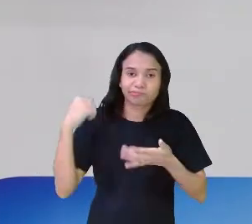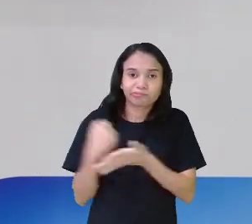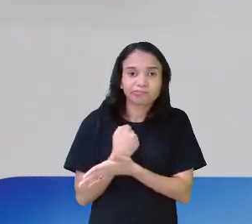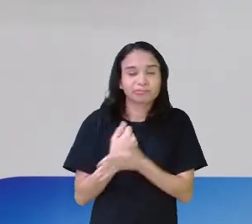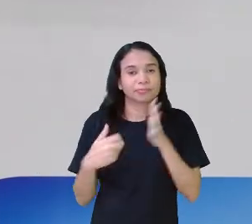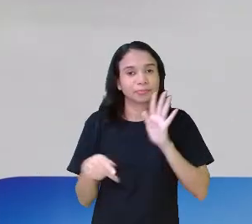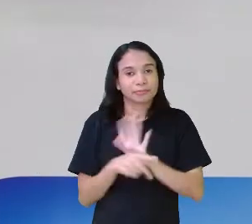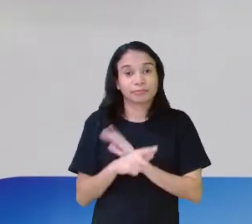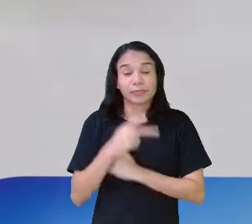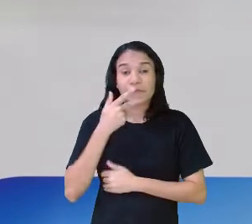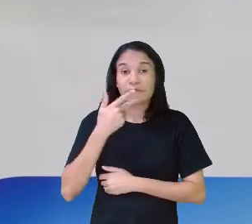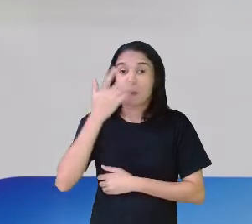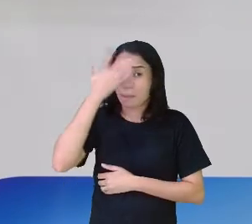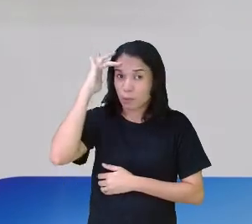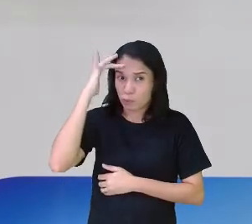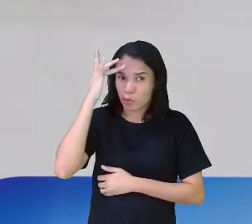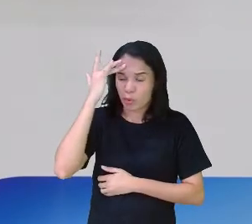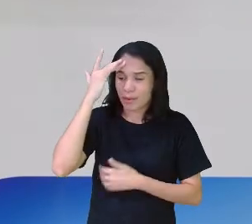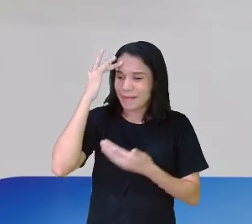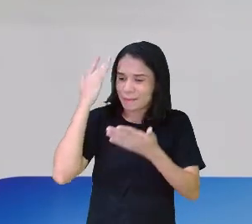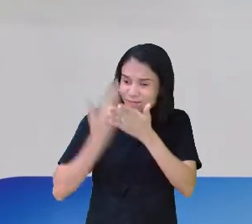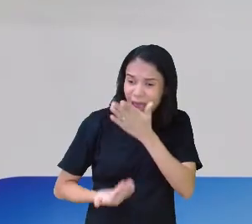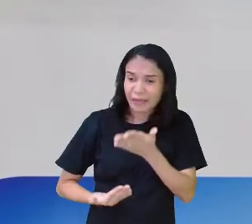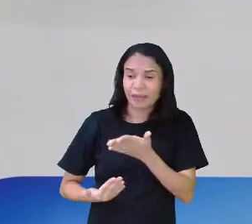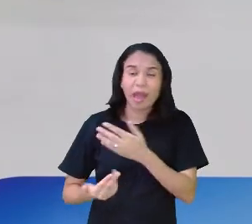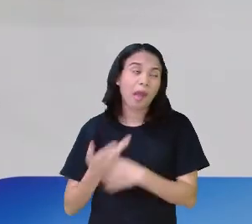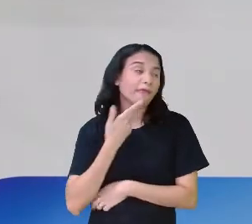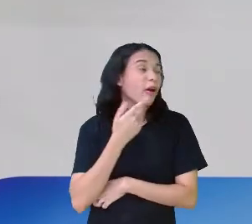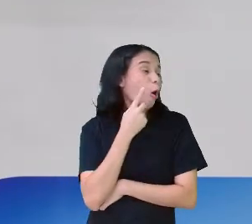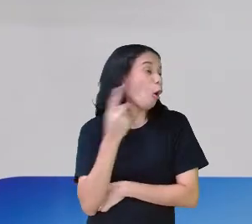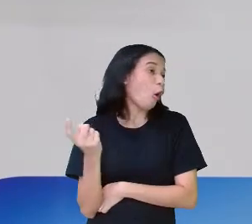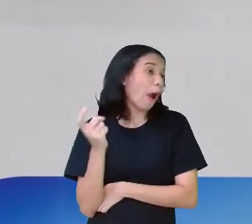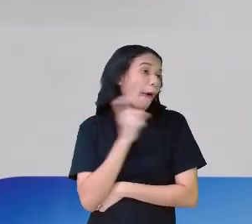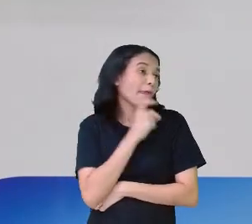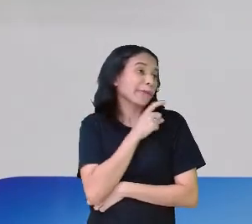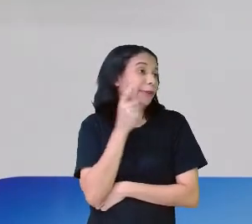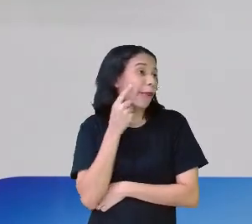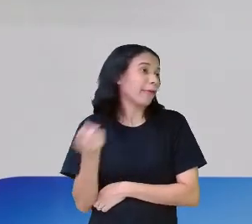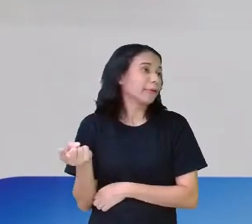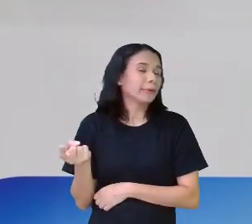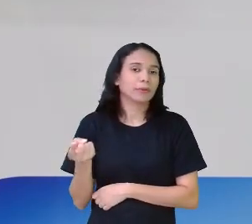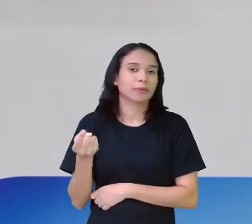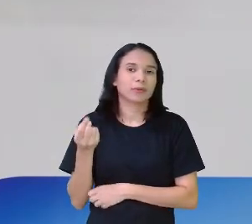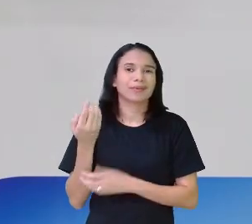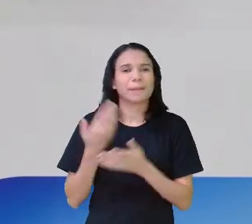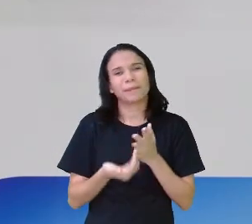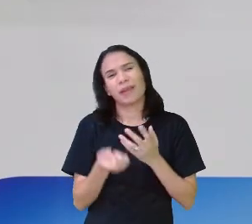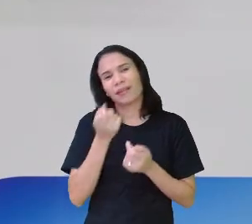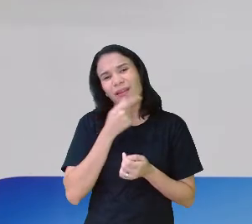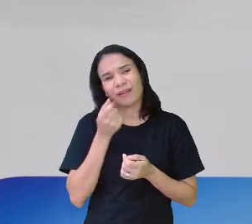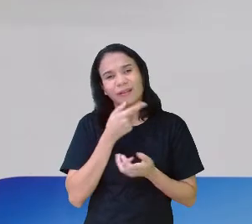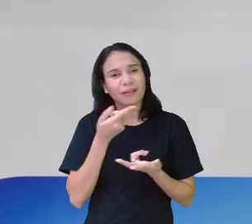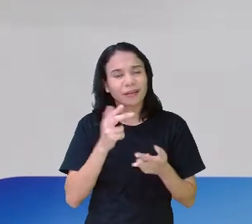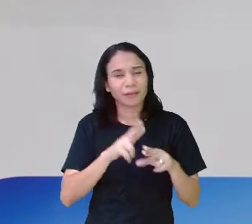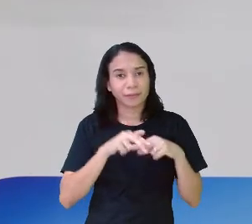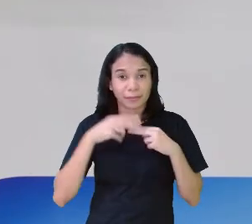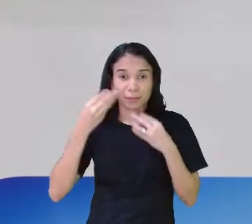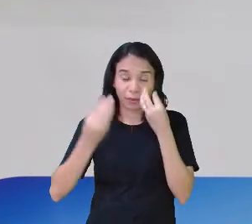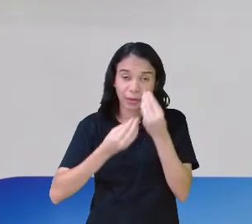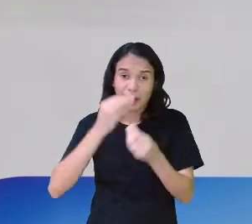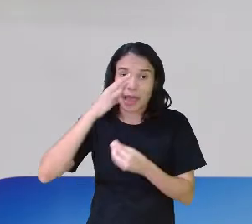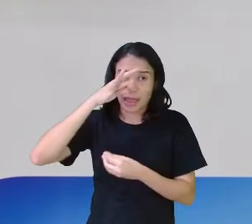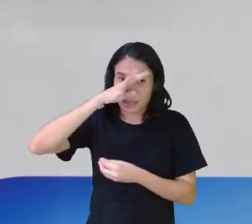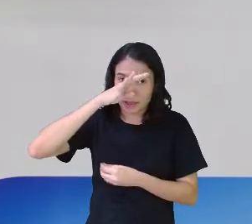quando ele diz que tem gente que quando sai do jogo ali, aí vai e diz quem é o zumbi. Então, perde a graça. Então, ele faz essa